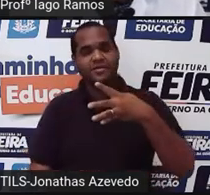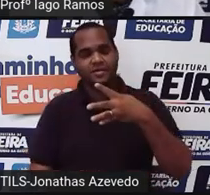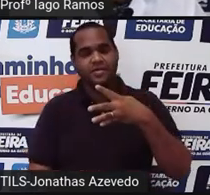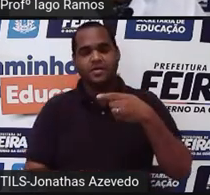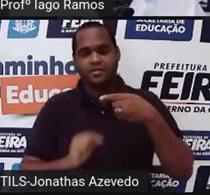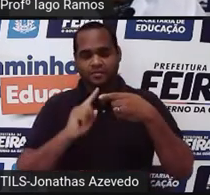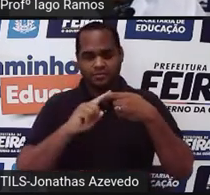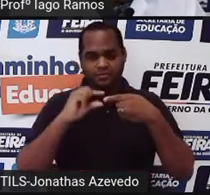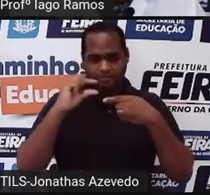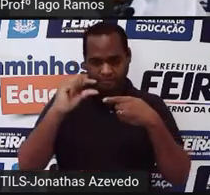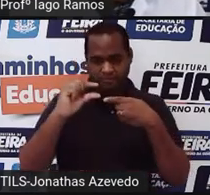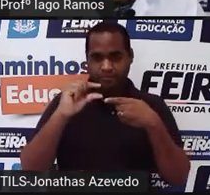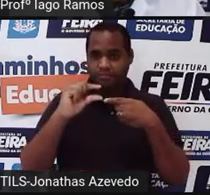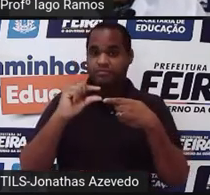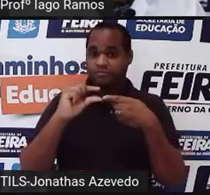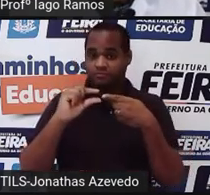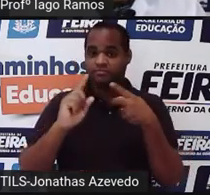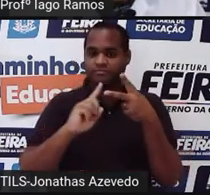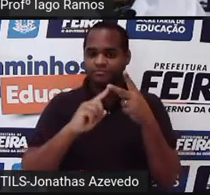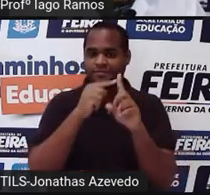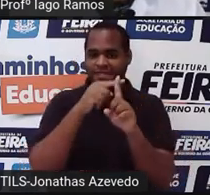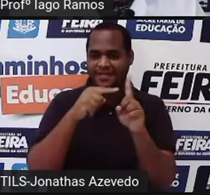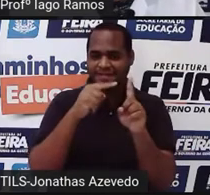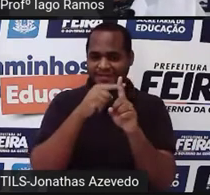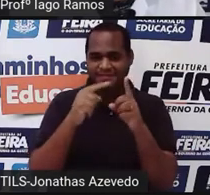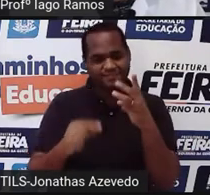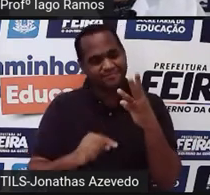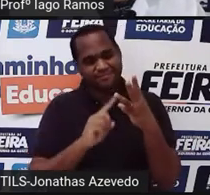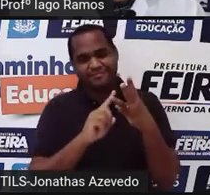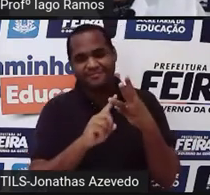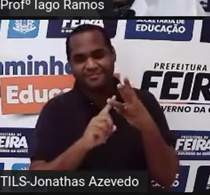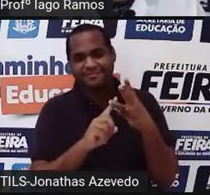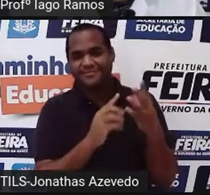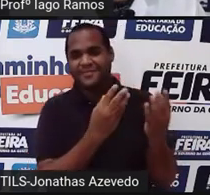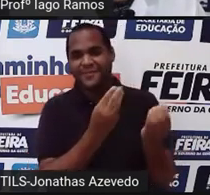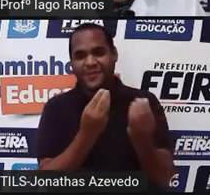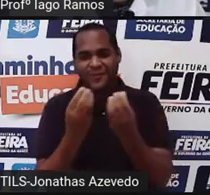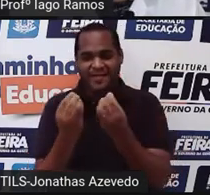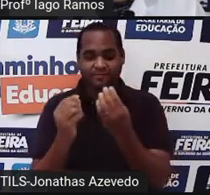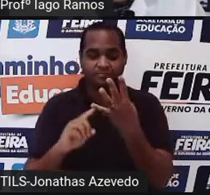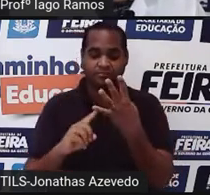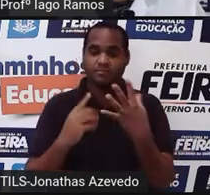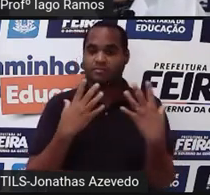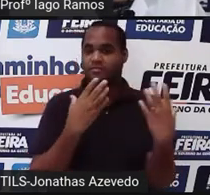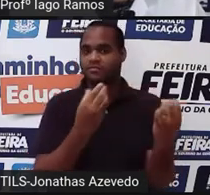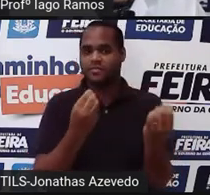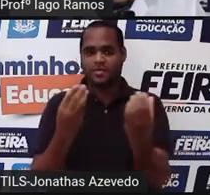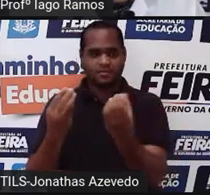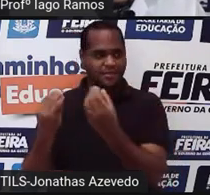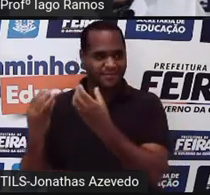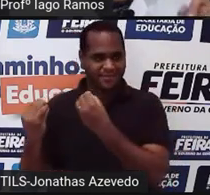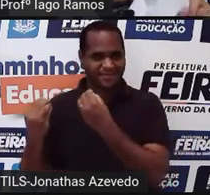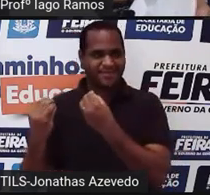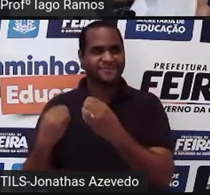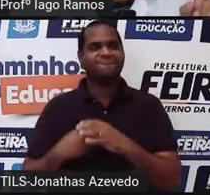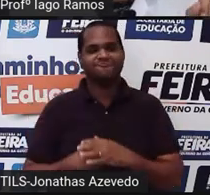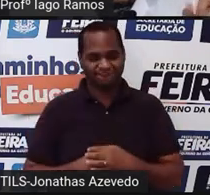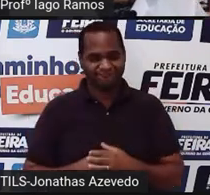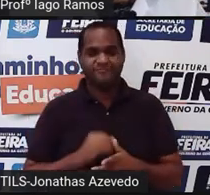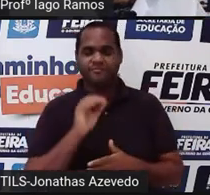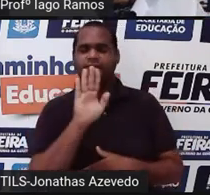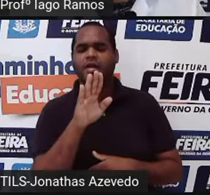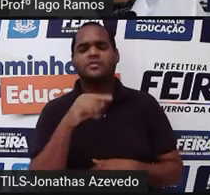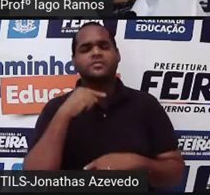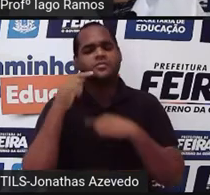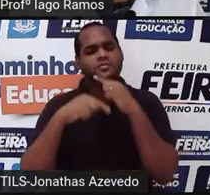Pouco, número um. Metade, número dois. Três, maioria. Ou quatro, bastante. Mas a gente